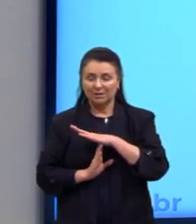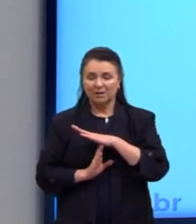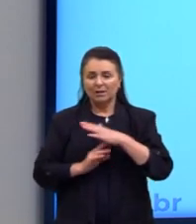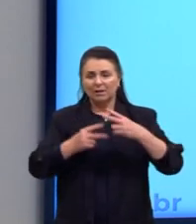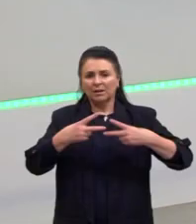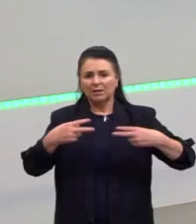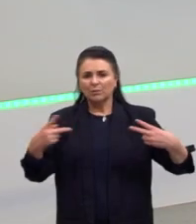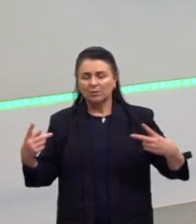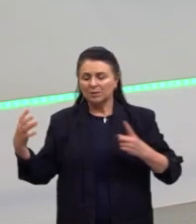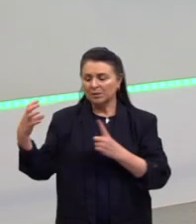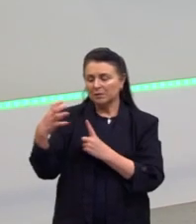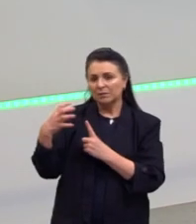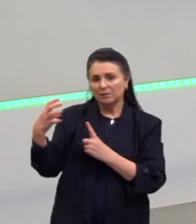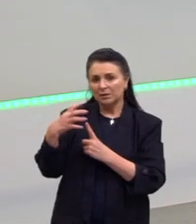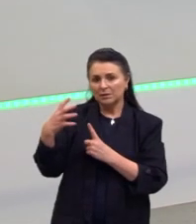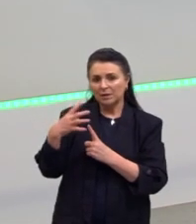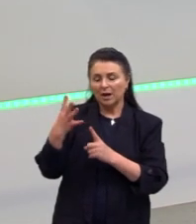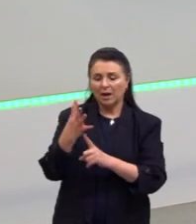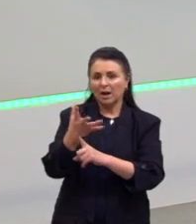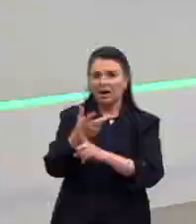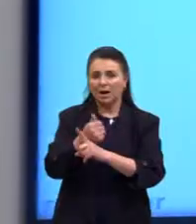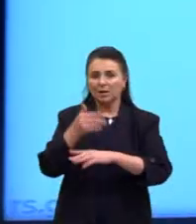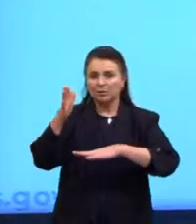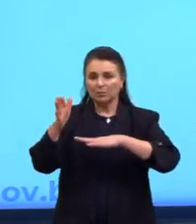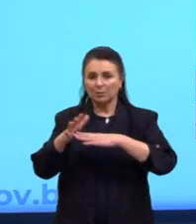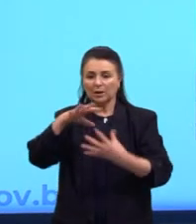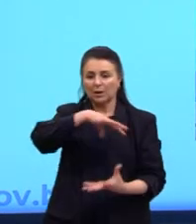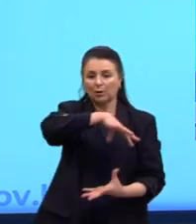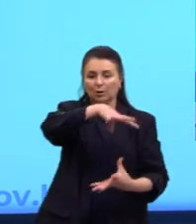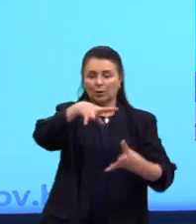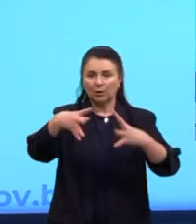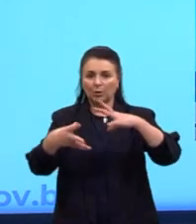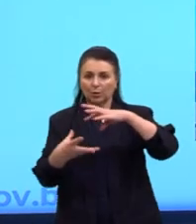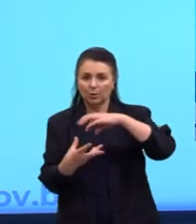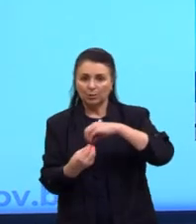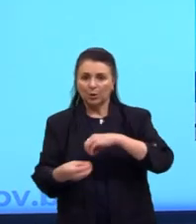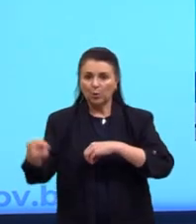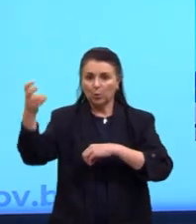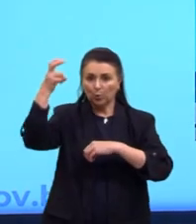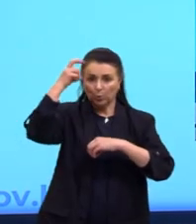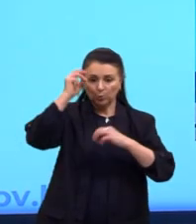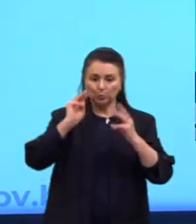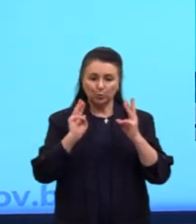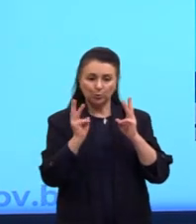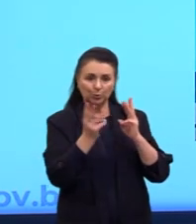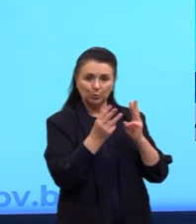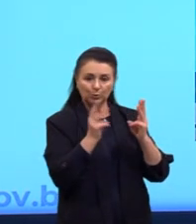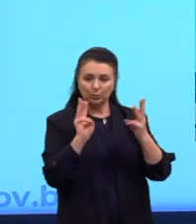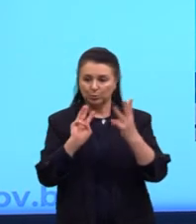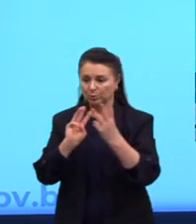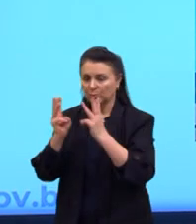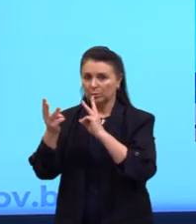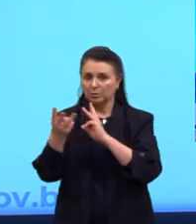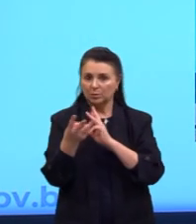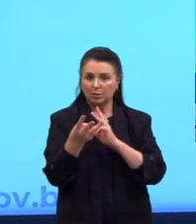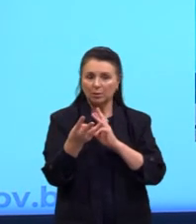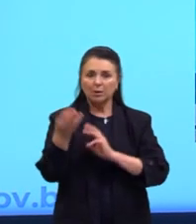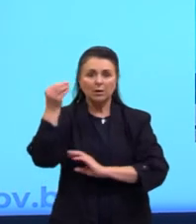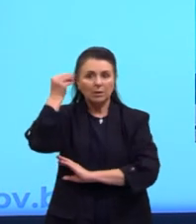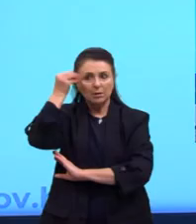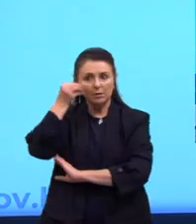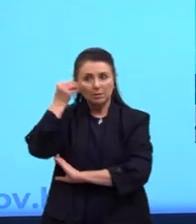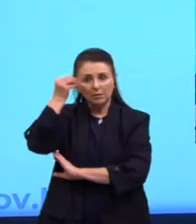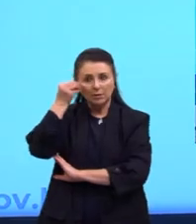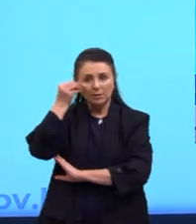fatores que vão influenciar a arte contemporânea, globalização, cultura de massa, diversidade de estilos e experimentação.